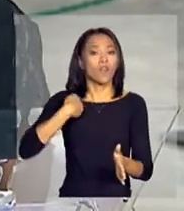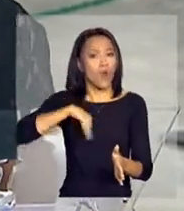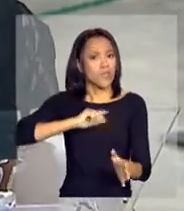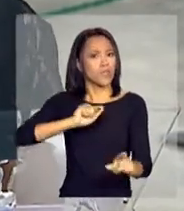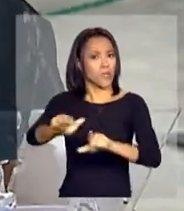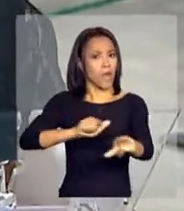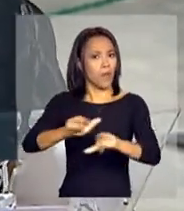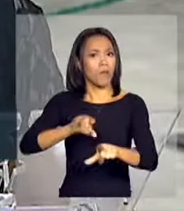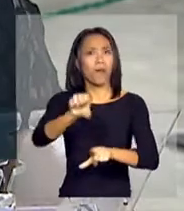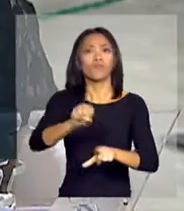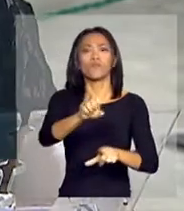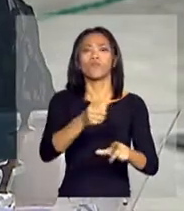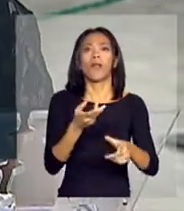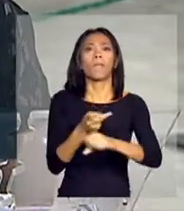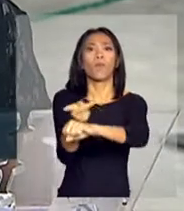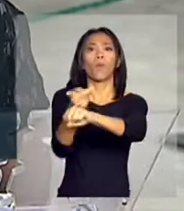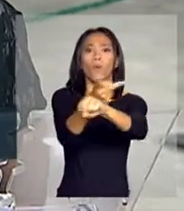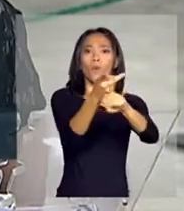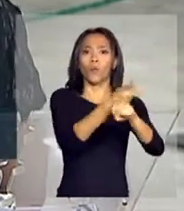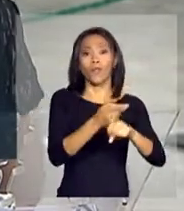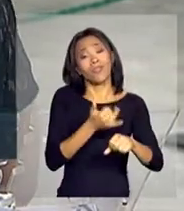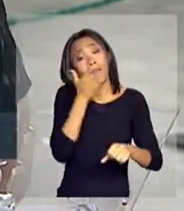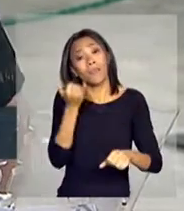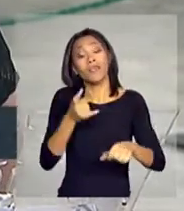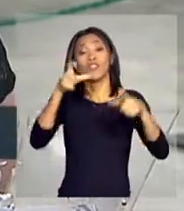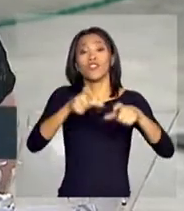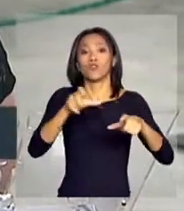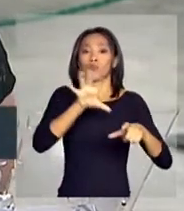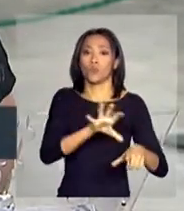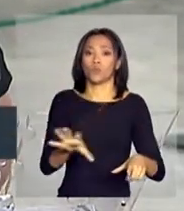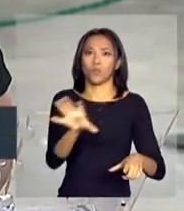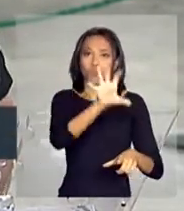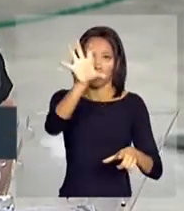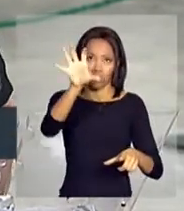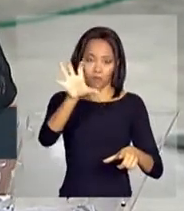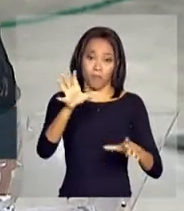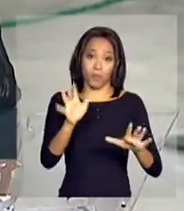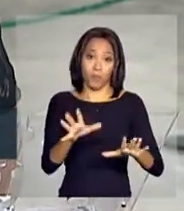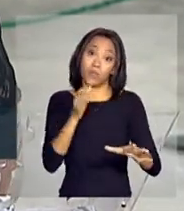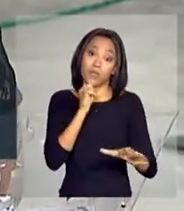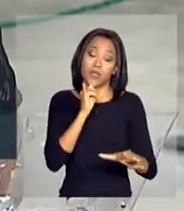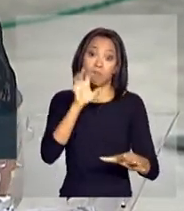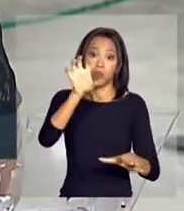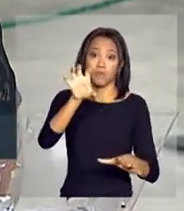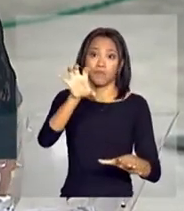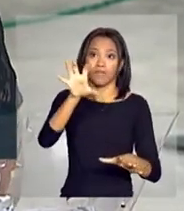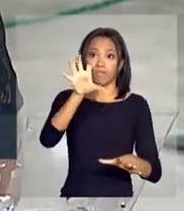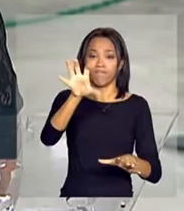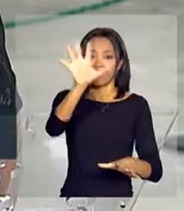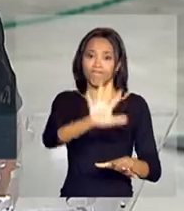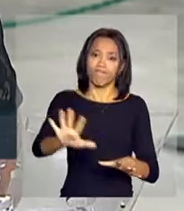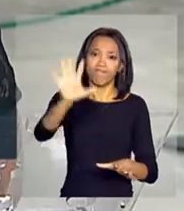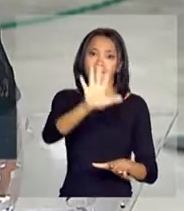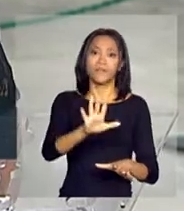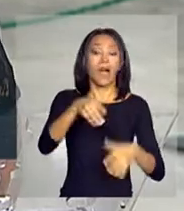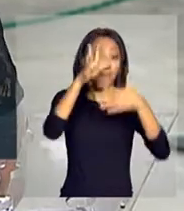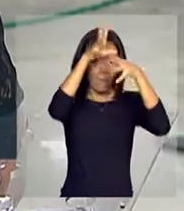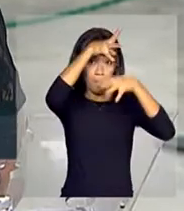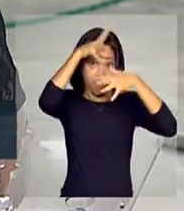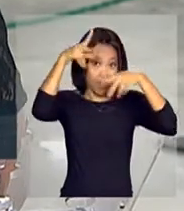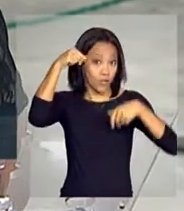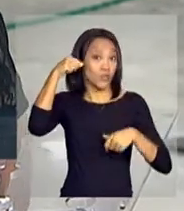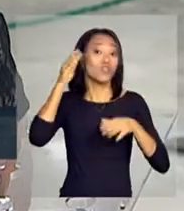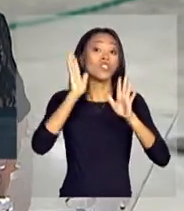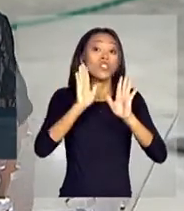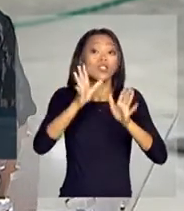E essa buscativa é muito diferente dependendo da região. A buscativa na região da Amazônia, a gente está